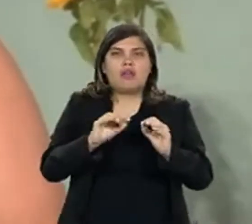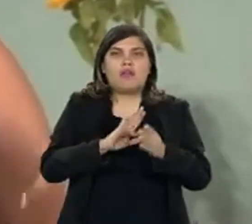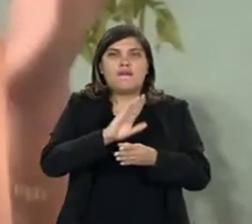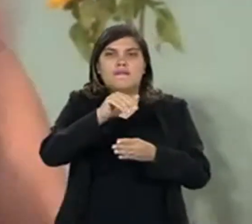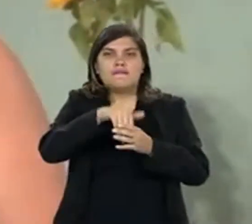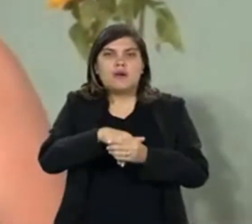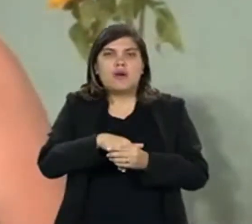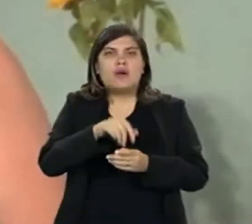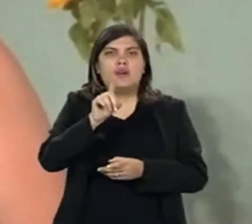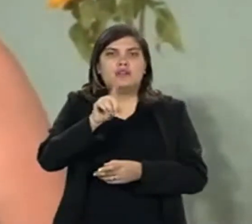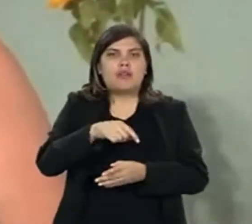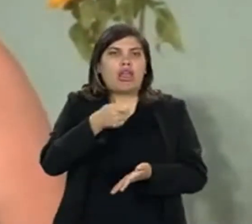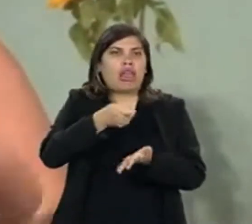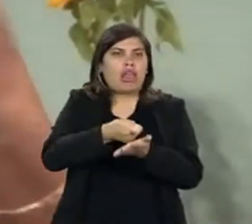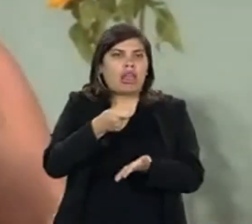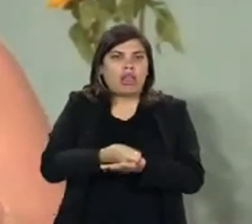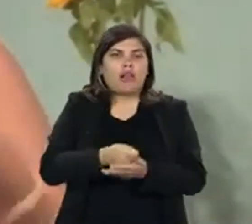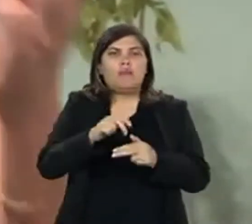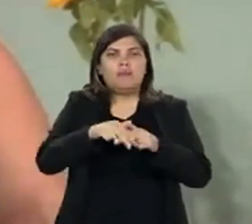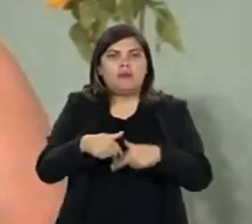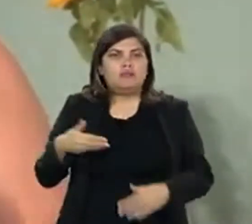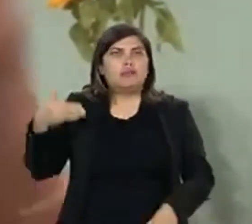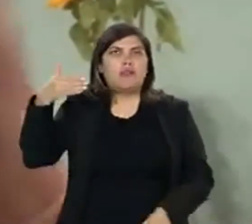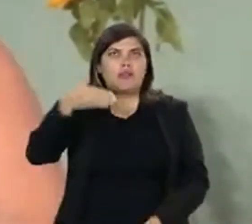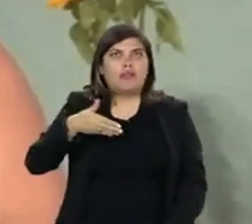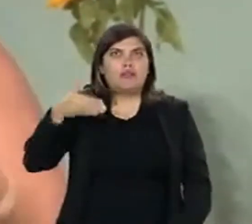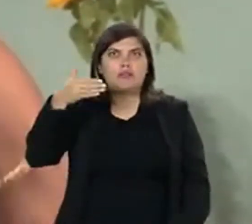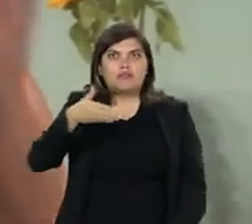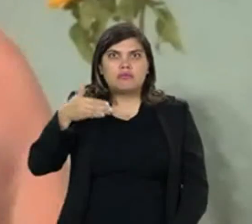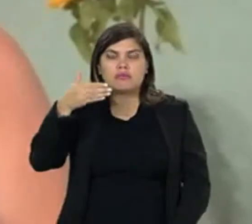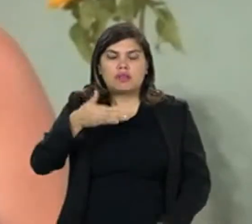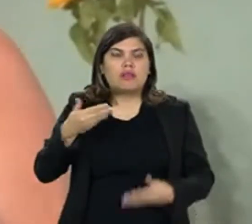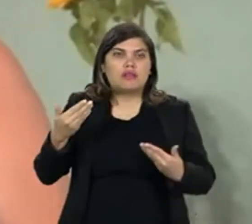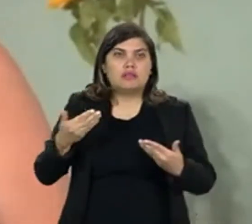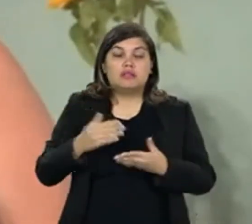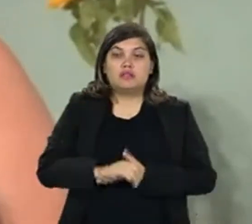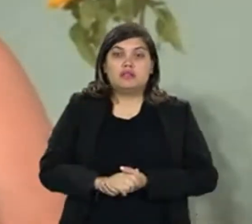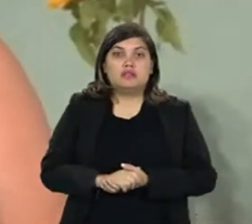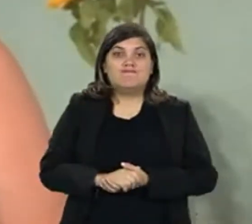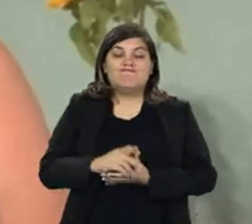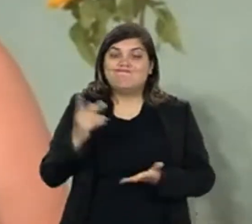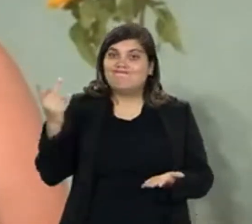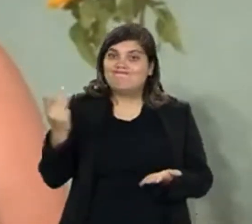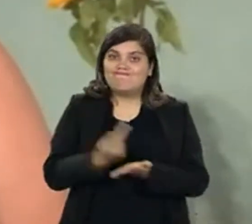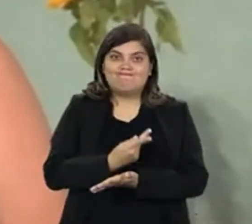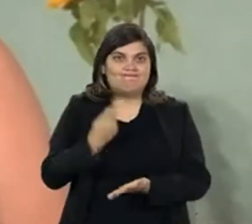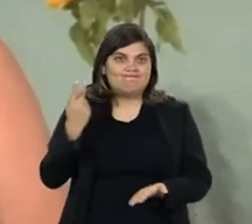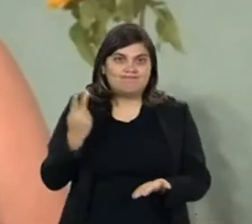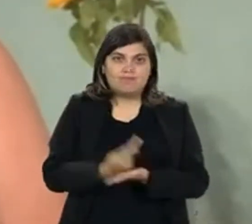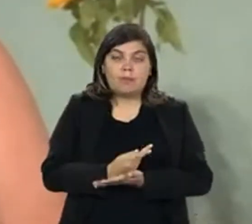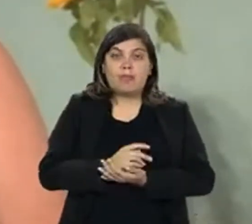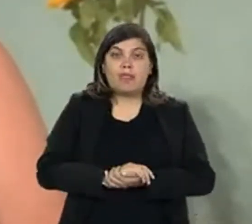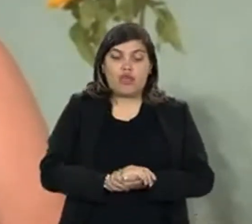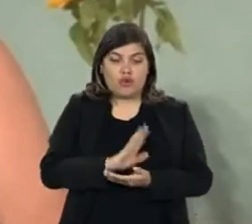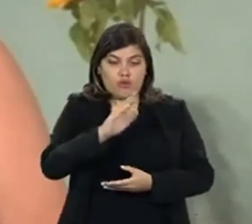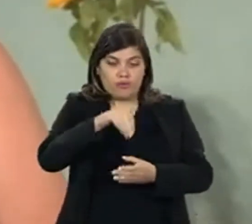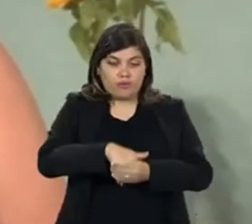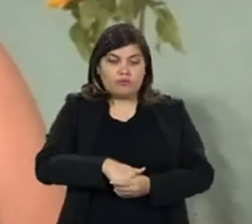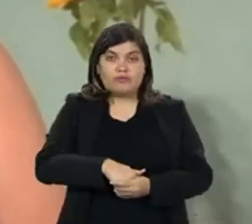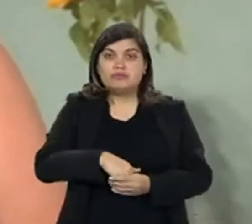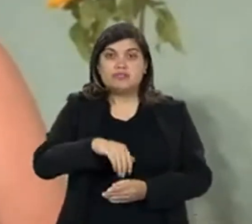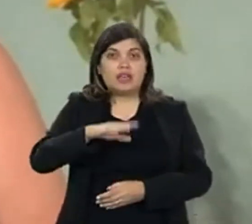que o voto é uma obrigação, então por isso a gente não vai mais votar, é um grande equívoco.